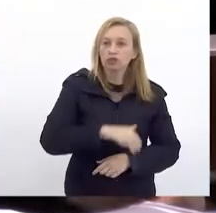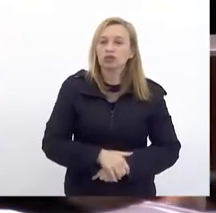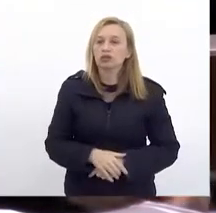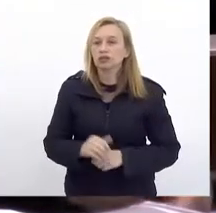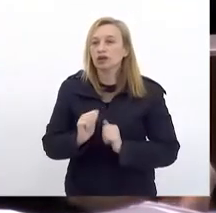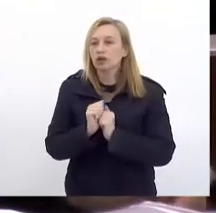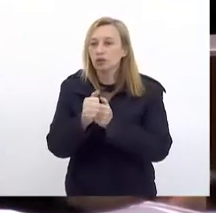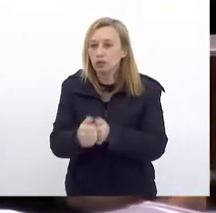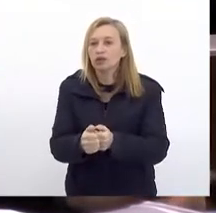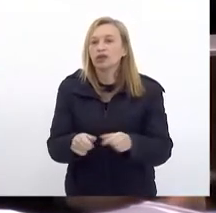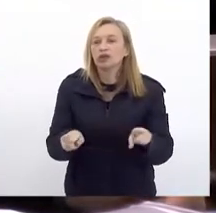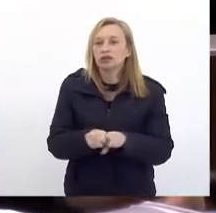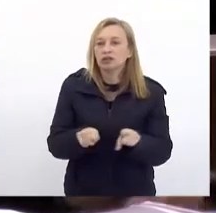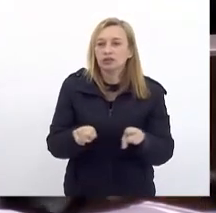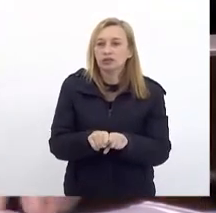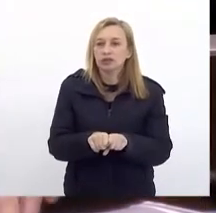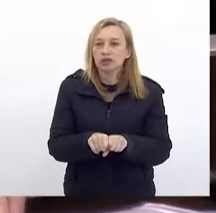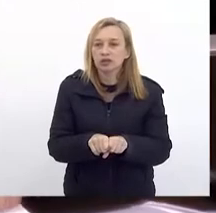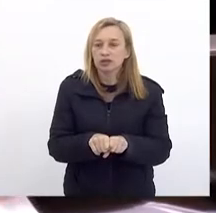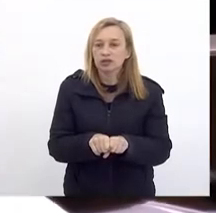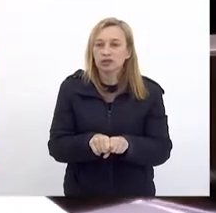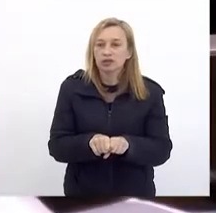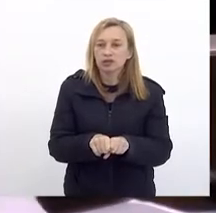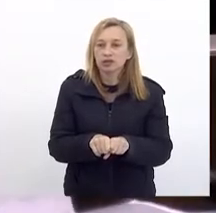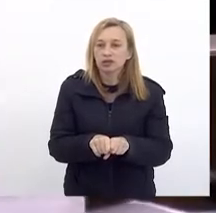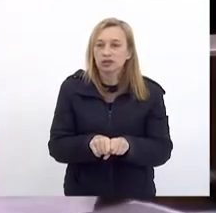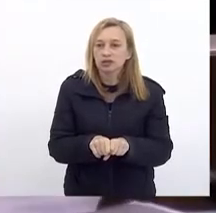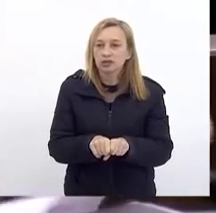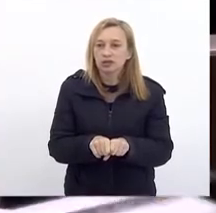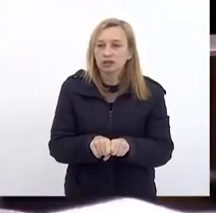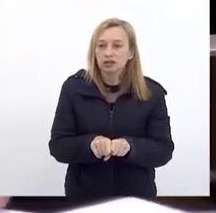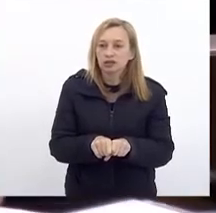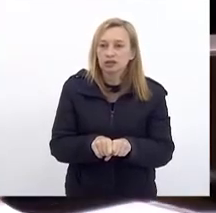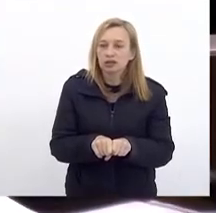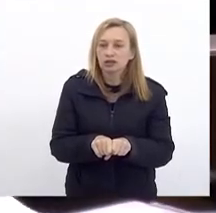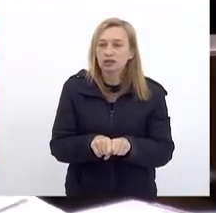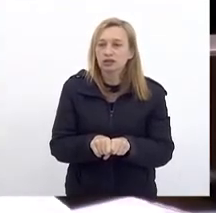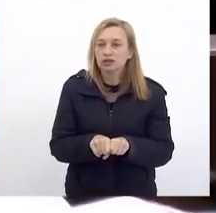acompanhar As realizações Orçamentárias